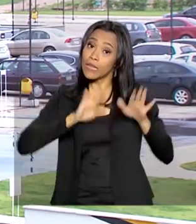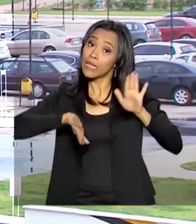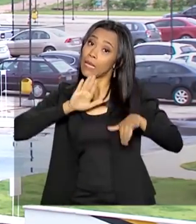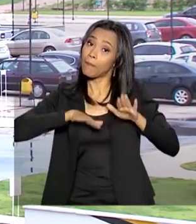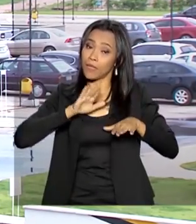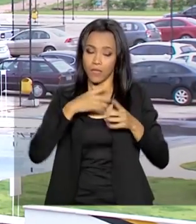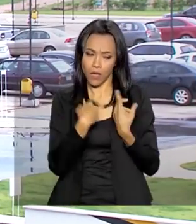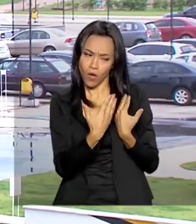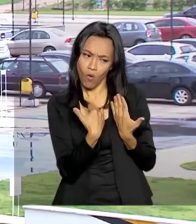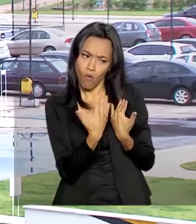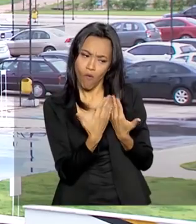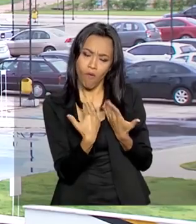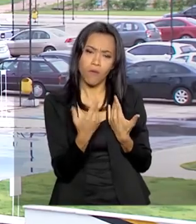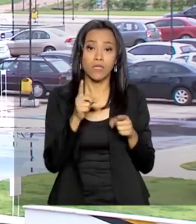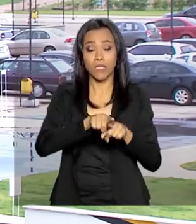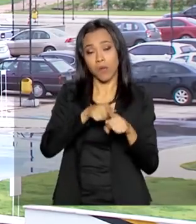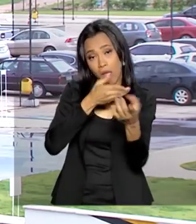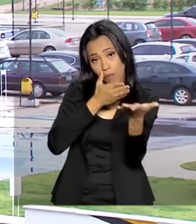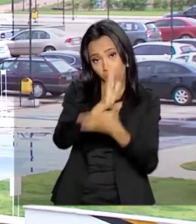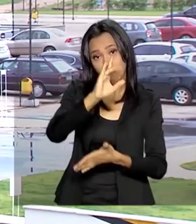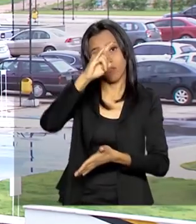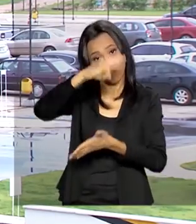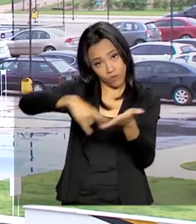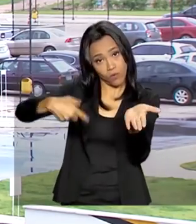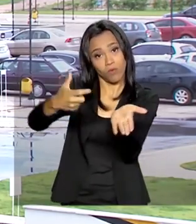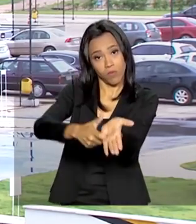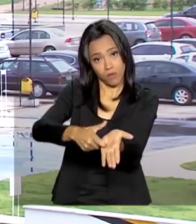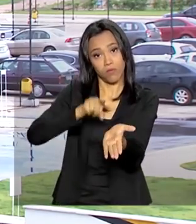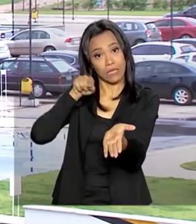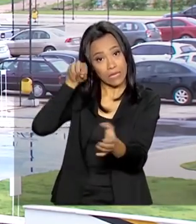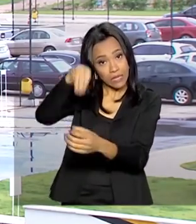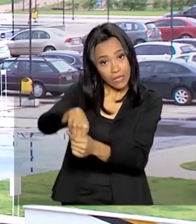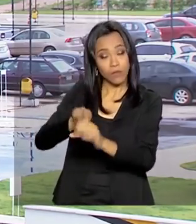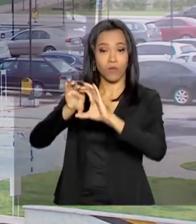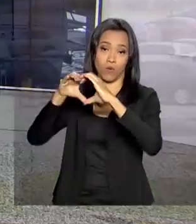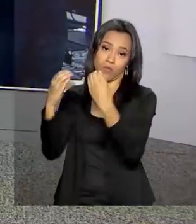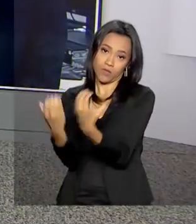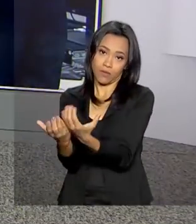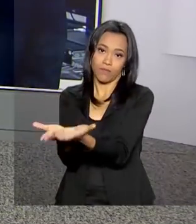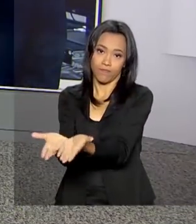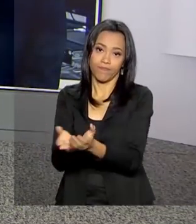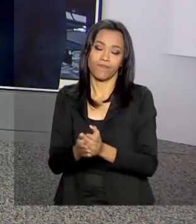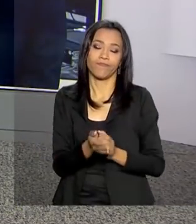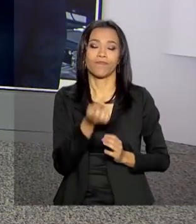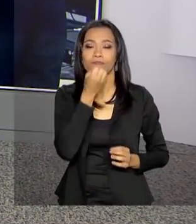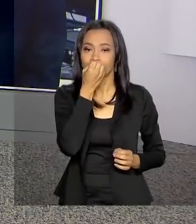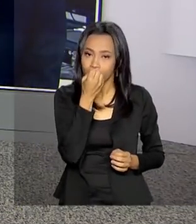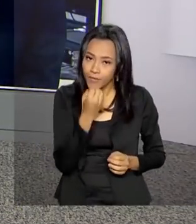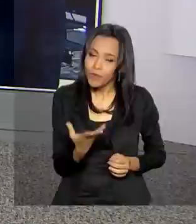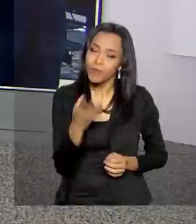da aprovação dos requerimentos lá na comissão. É isso, Carla, eu volto com você. Obrigada, Selma. Bom final de semana para você.